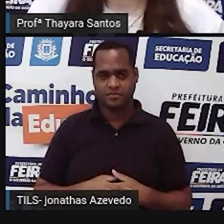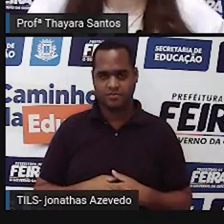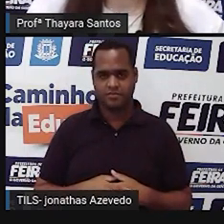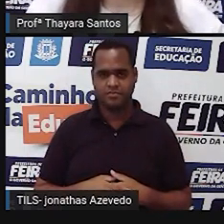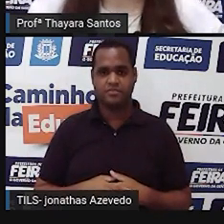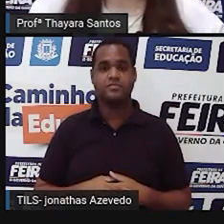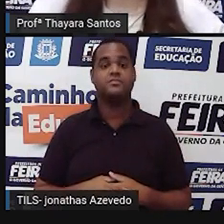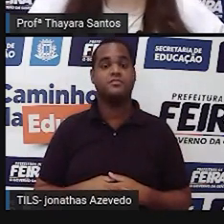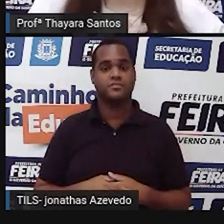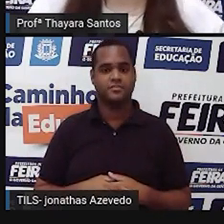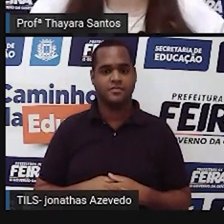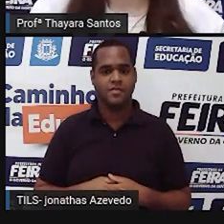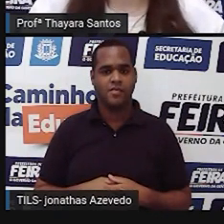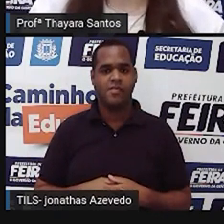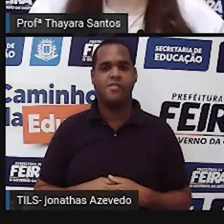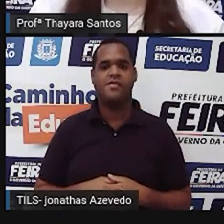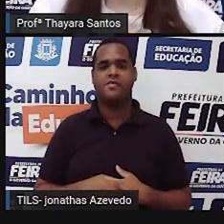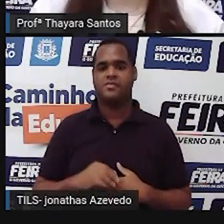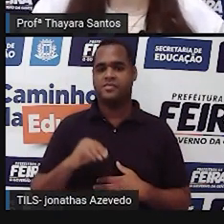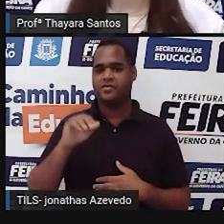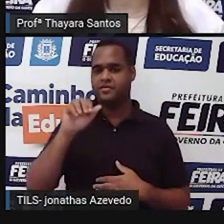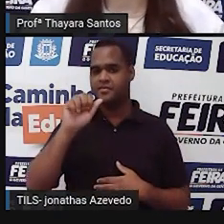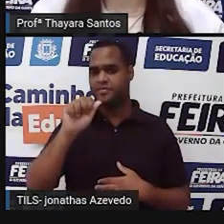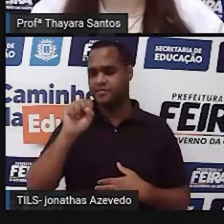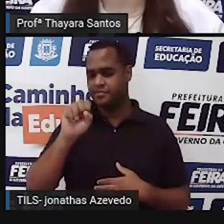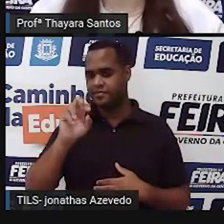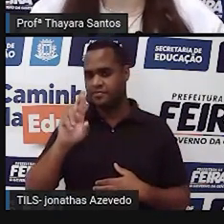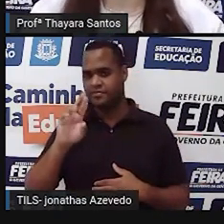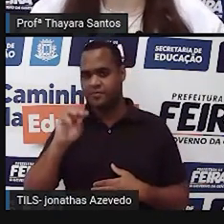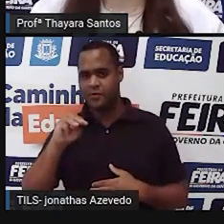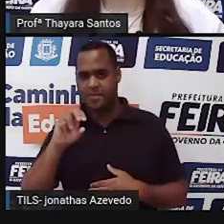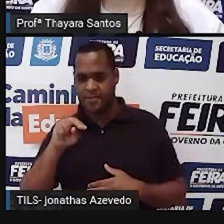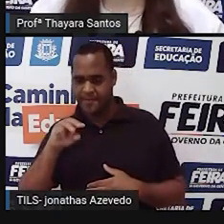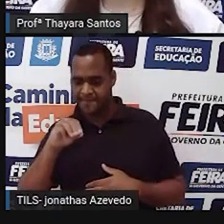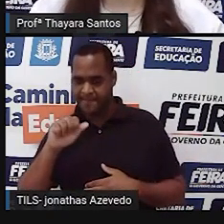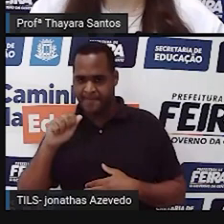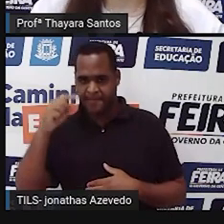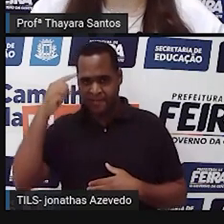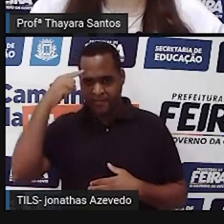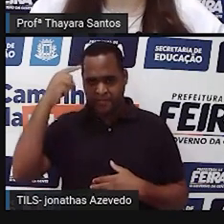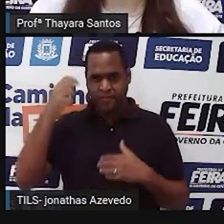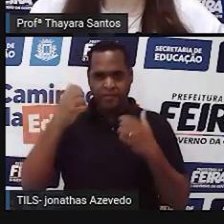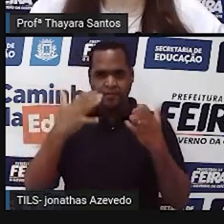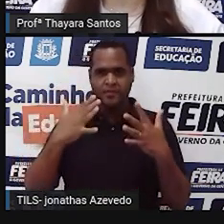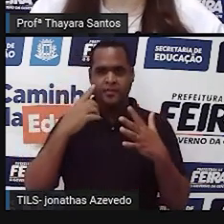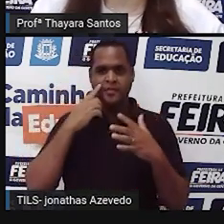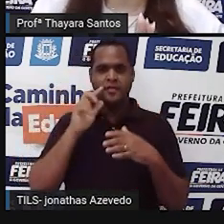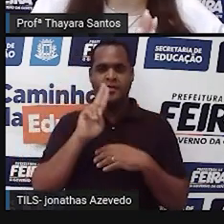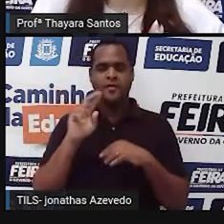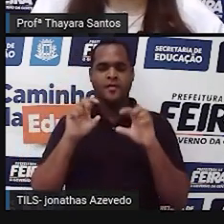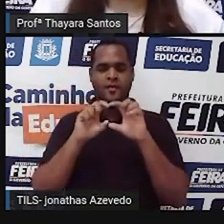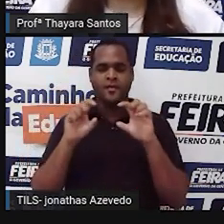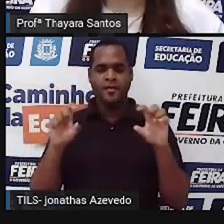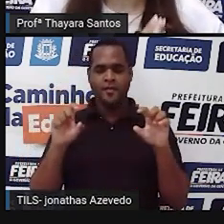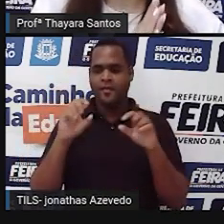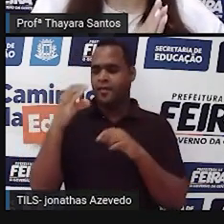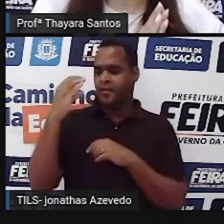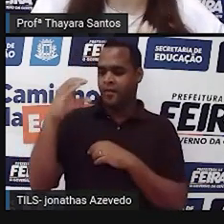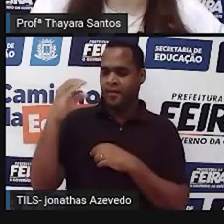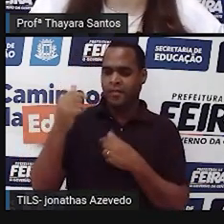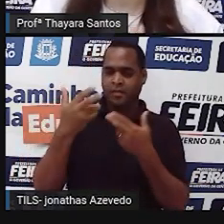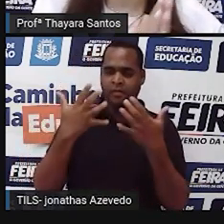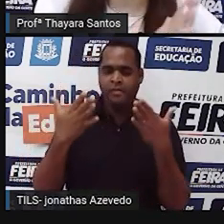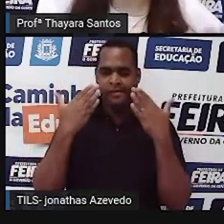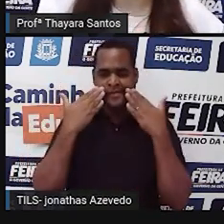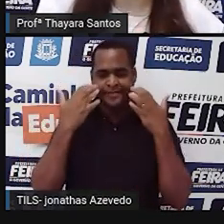Então, nas aulas anteriores, a gente estava falando muito sobre astronomia. E a gente viu que a astronomia é uma ciência que